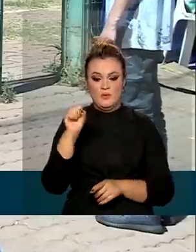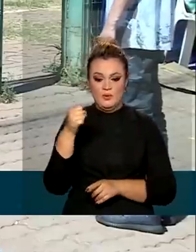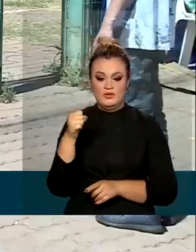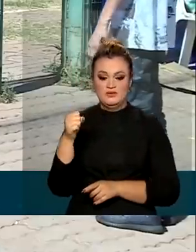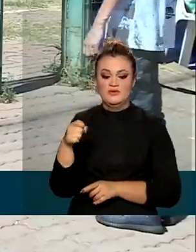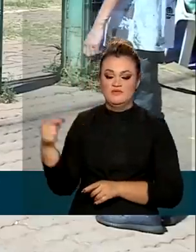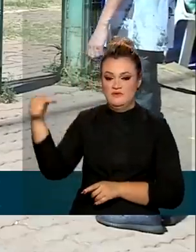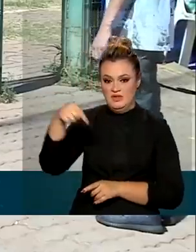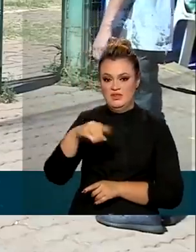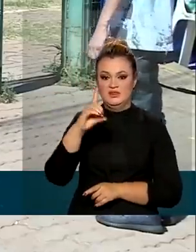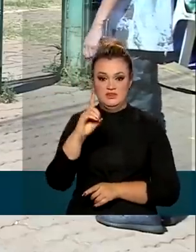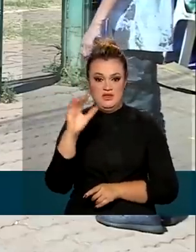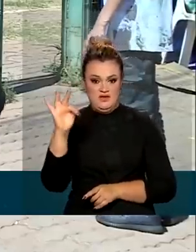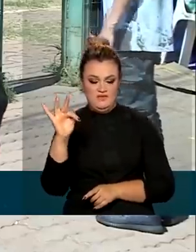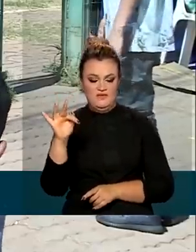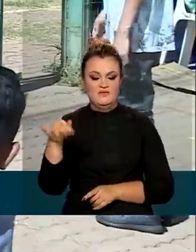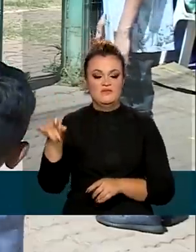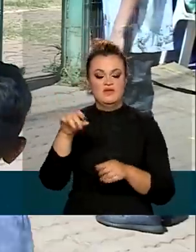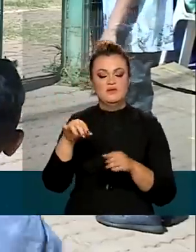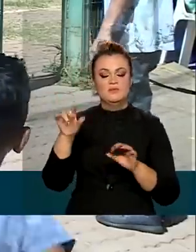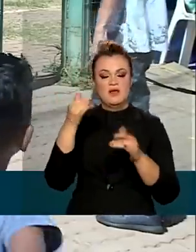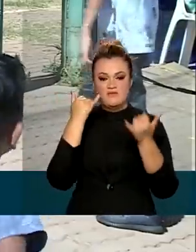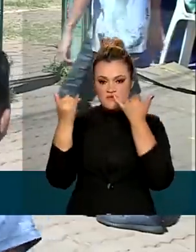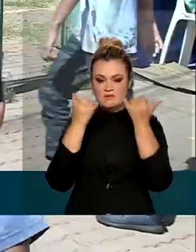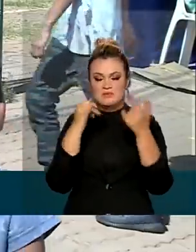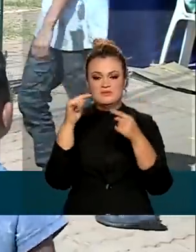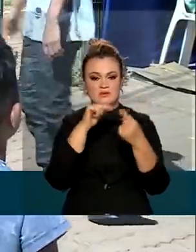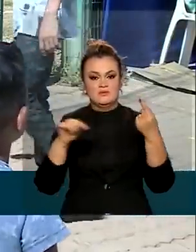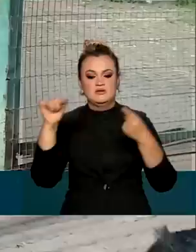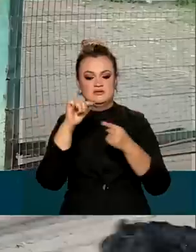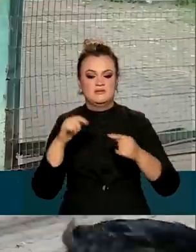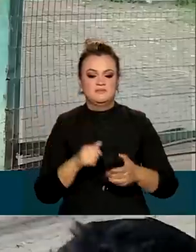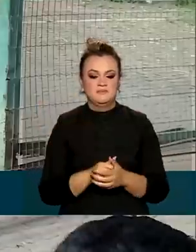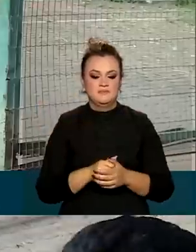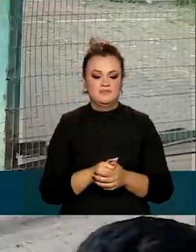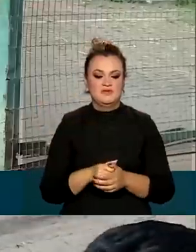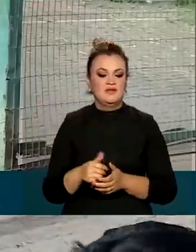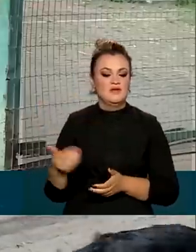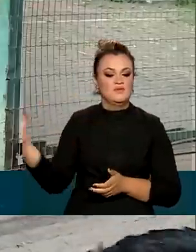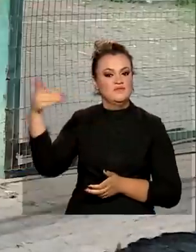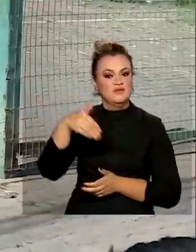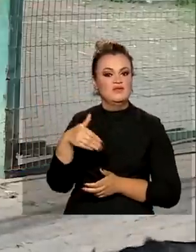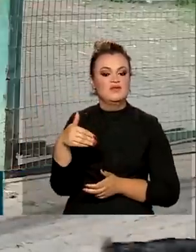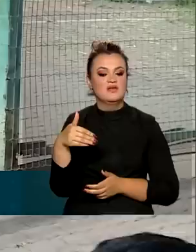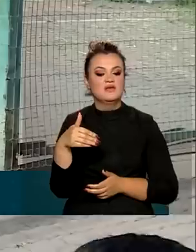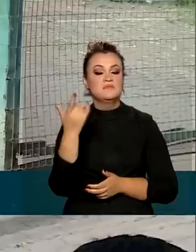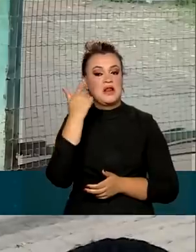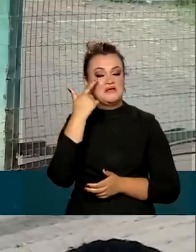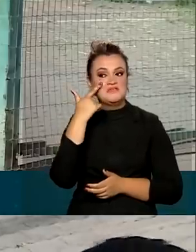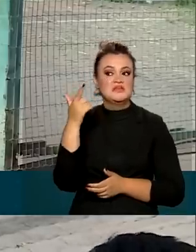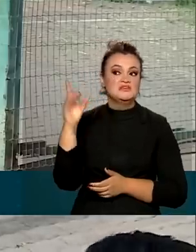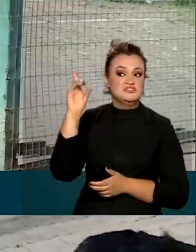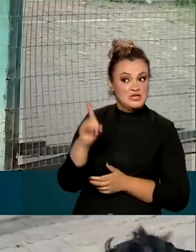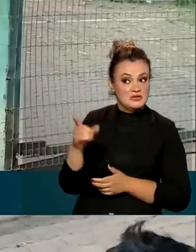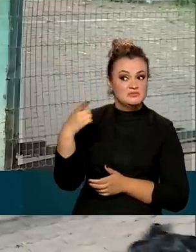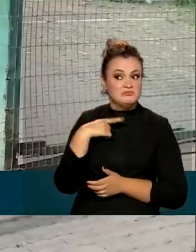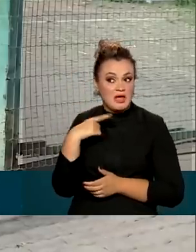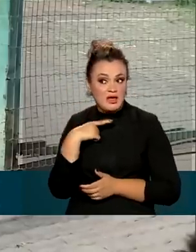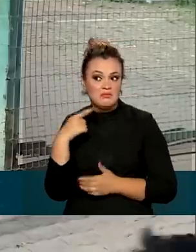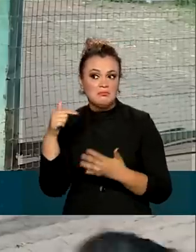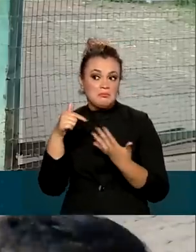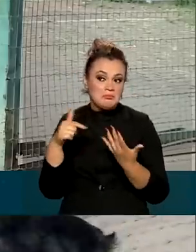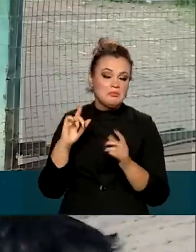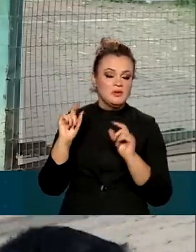CRAS no Distrito Federal para atualizar os dados do Cadastro Único. Eu vim aqui para ver se eu ainda tenho direito de algum